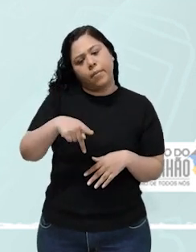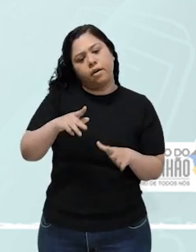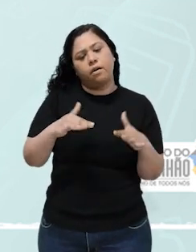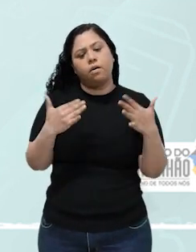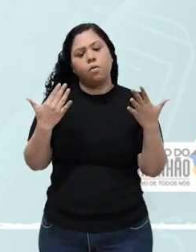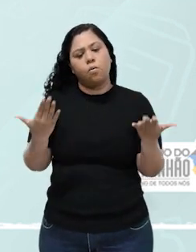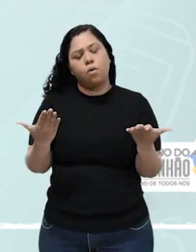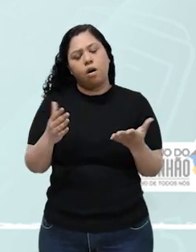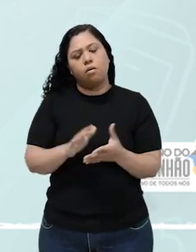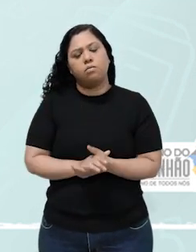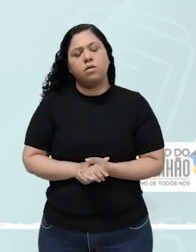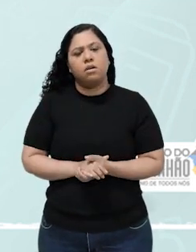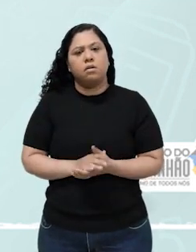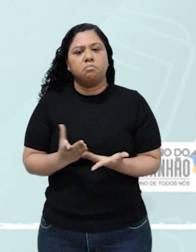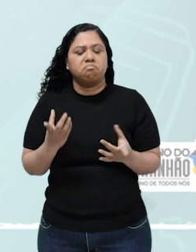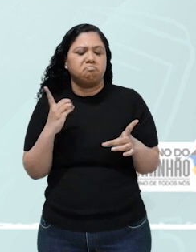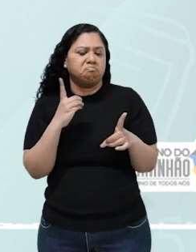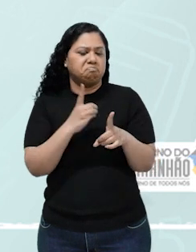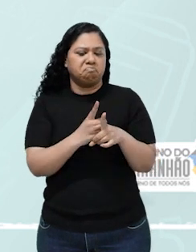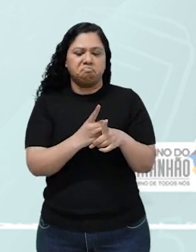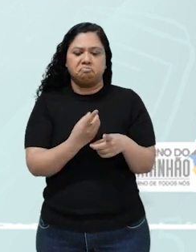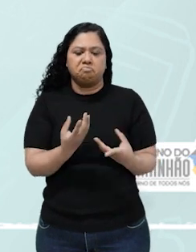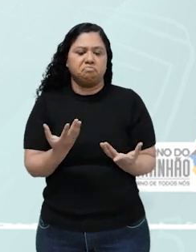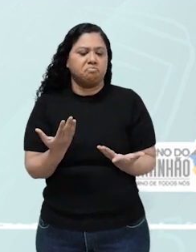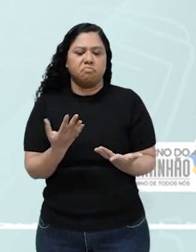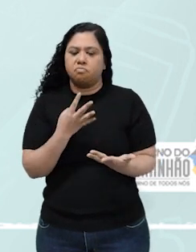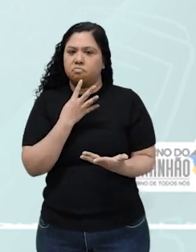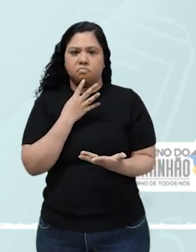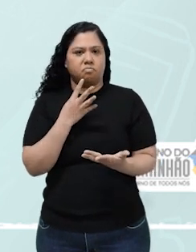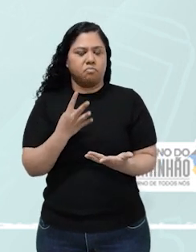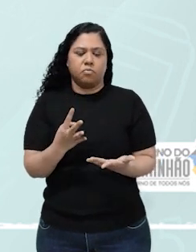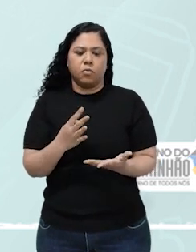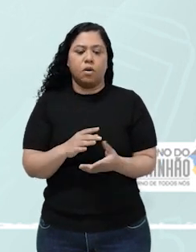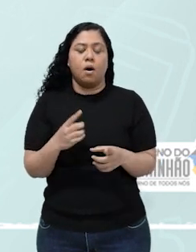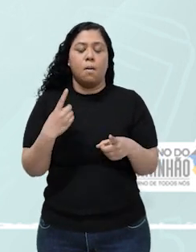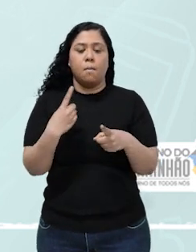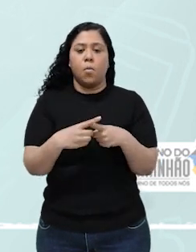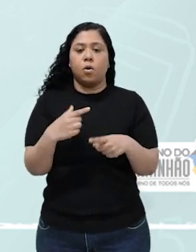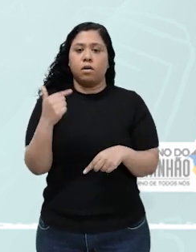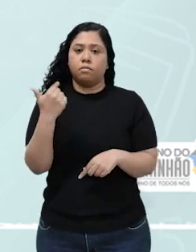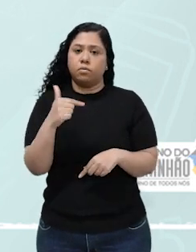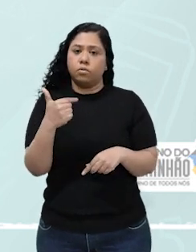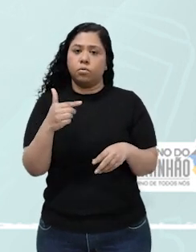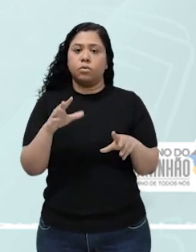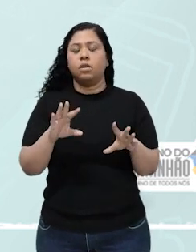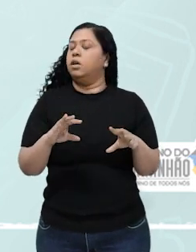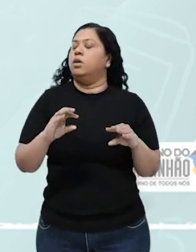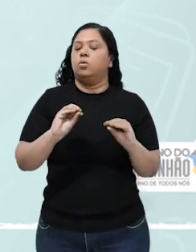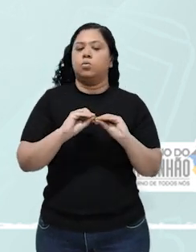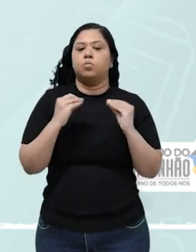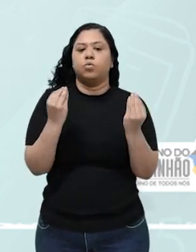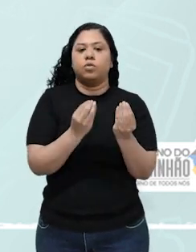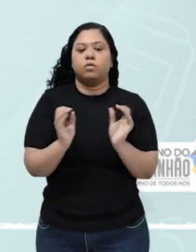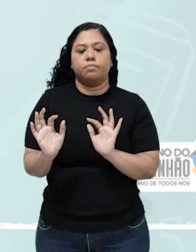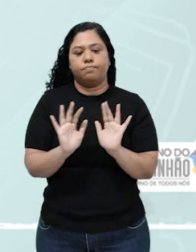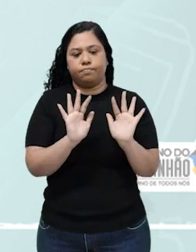Kp não é definido. Por quê? Porque eu não tenho substâncias no estado gasoso.